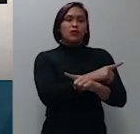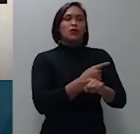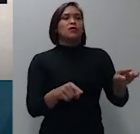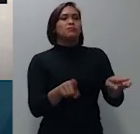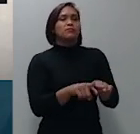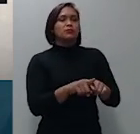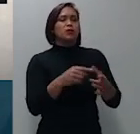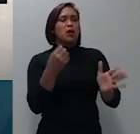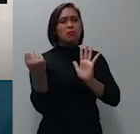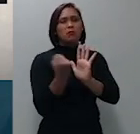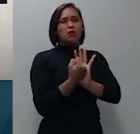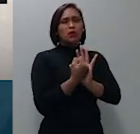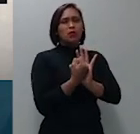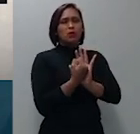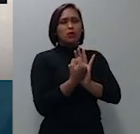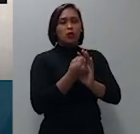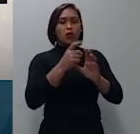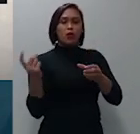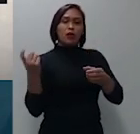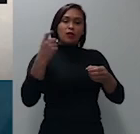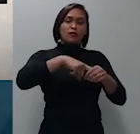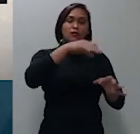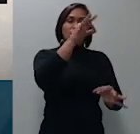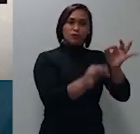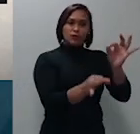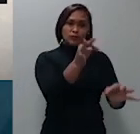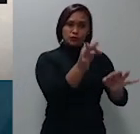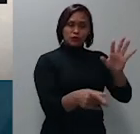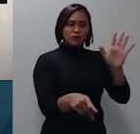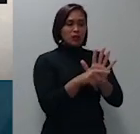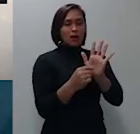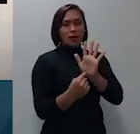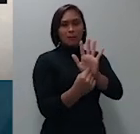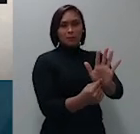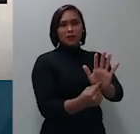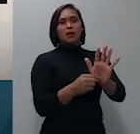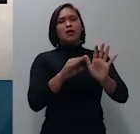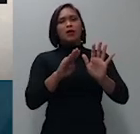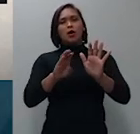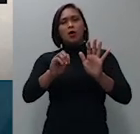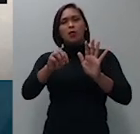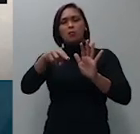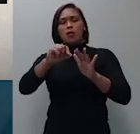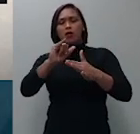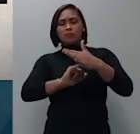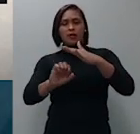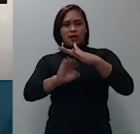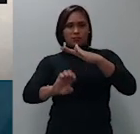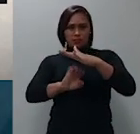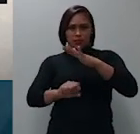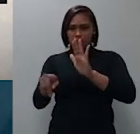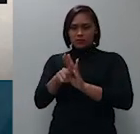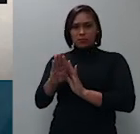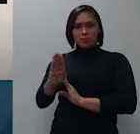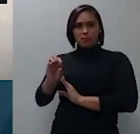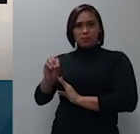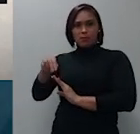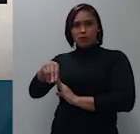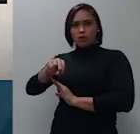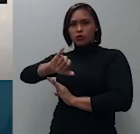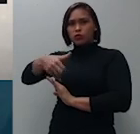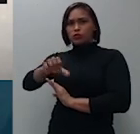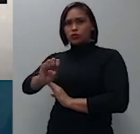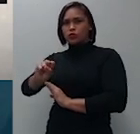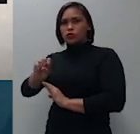recuperação judicial apresentado por bom Jesus agropecuária não pertinente as cláusulas que